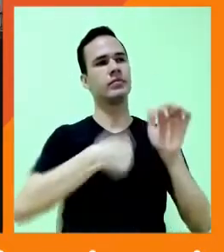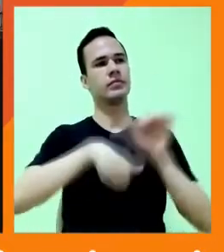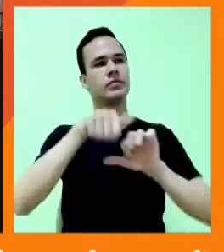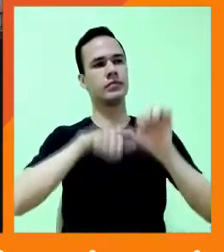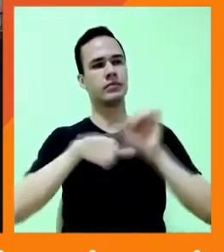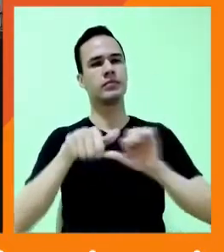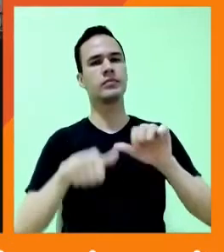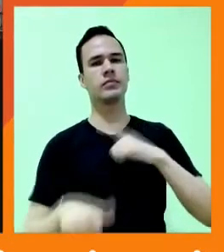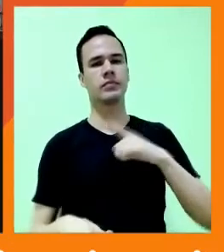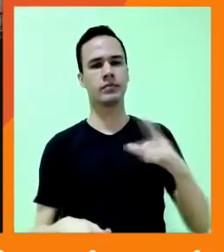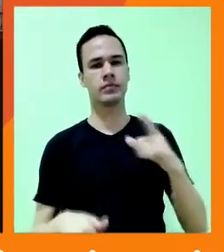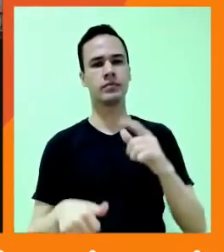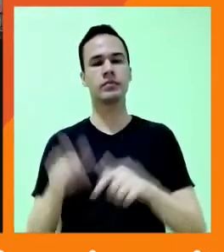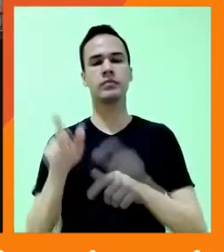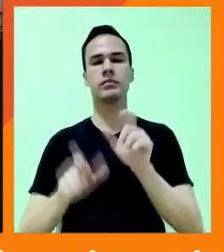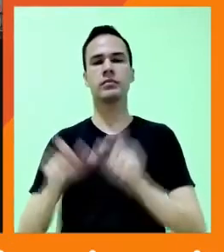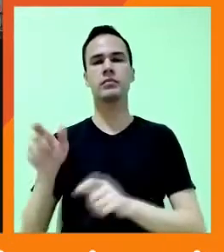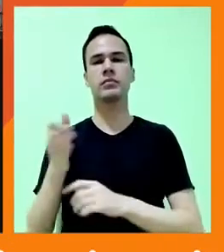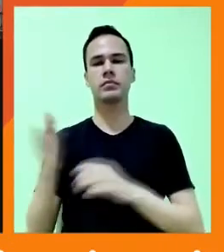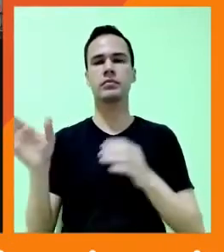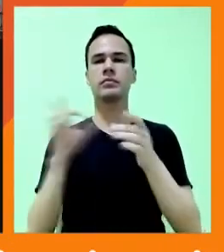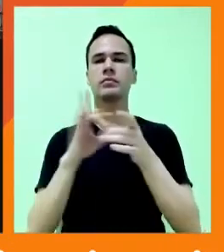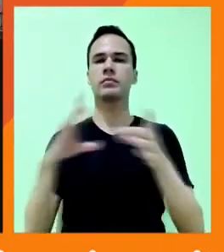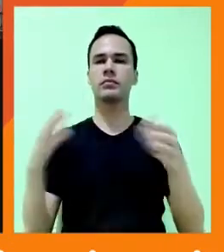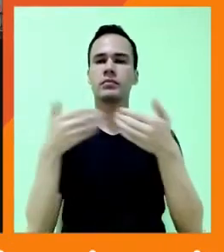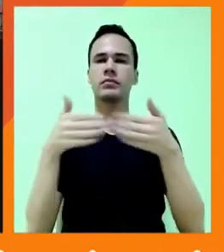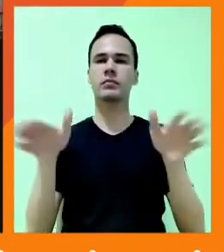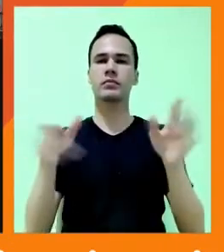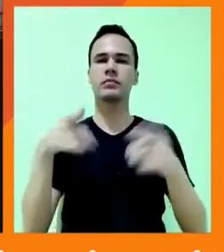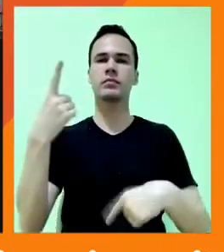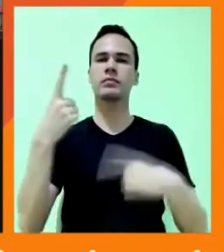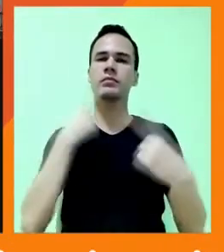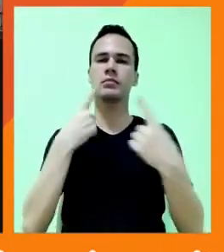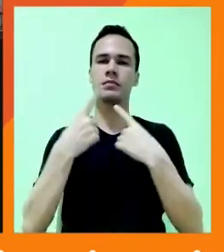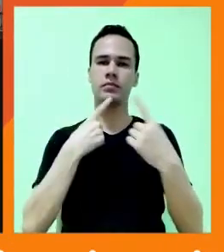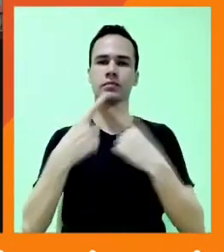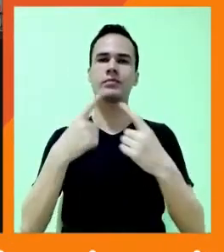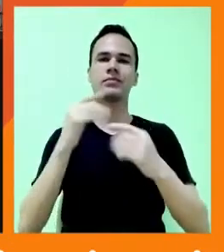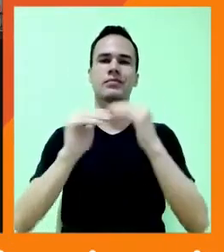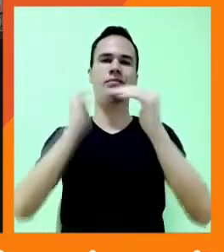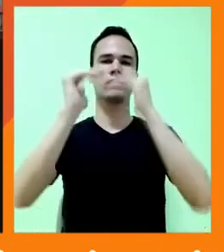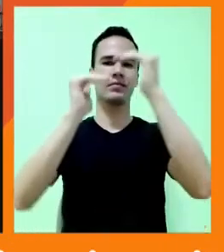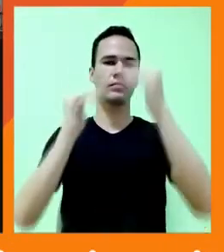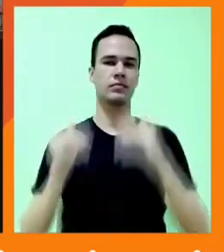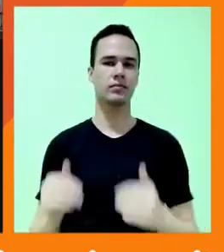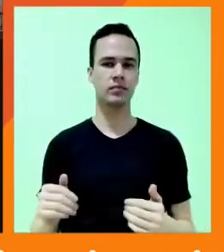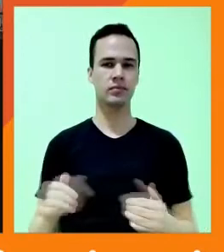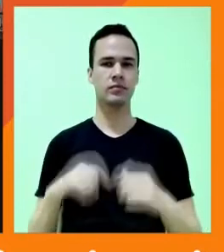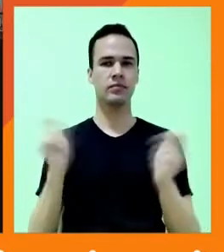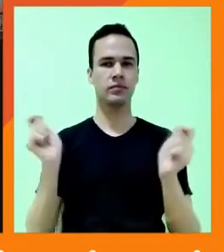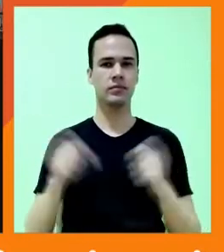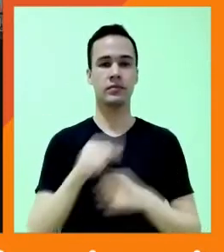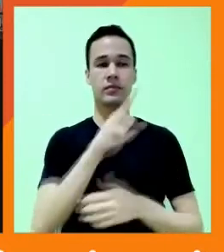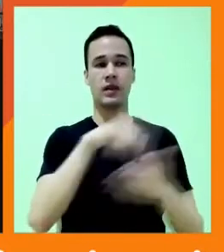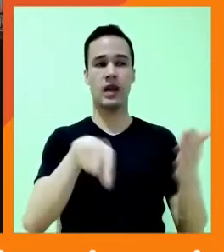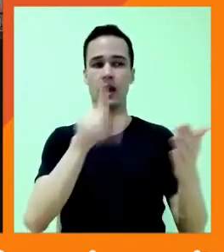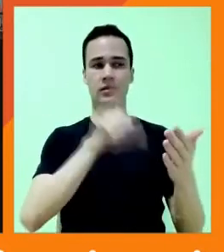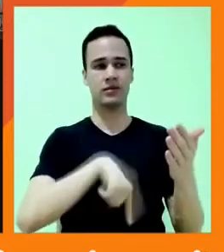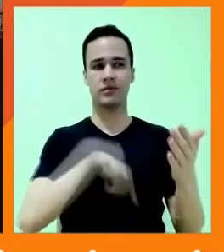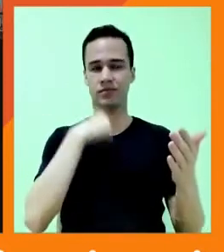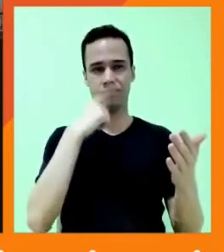Pessoas que estão abertas para o diálogo, para a construção. E que acham que com cancelamento a gente não chega em lugar nenhum.